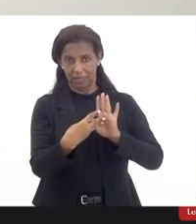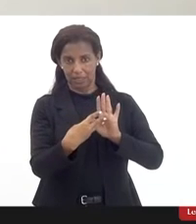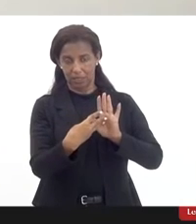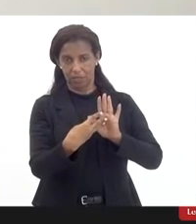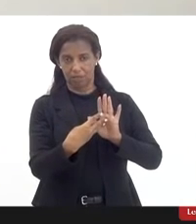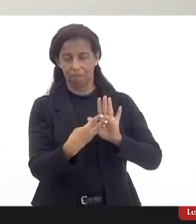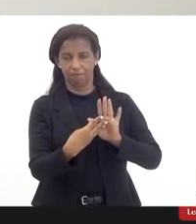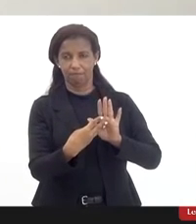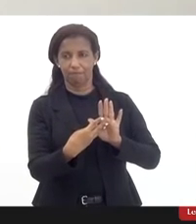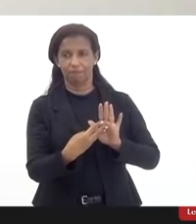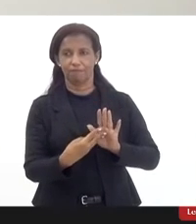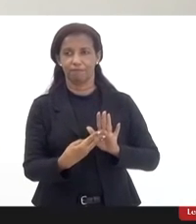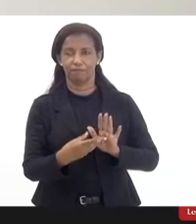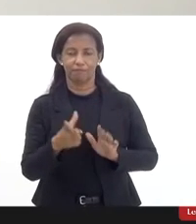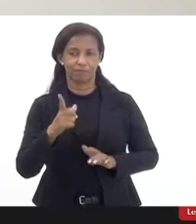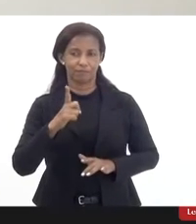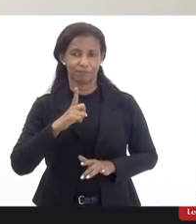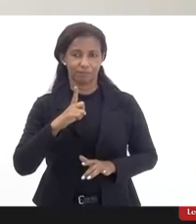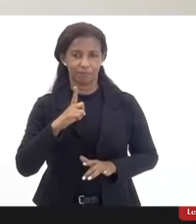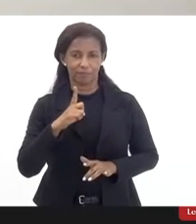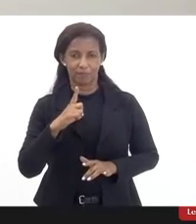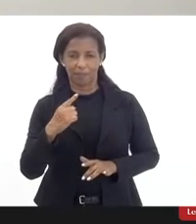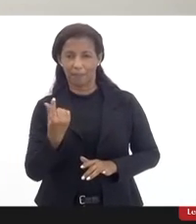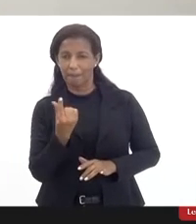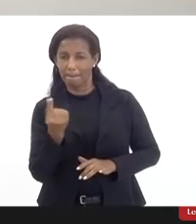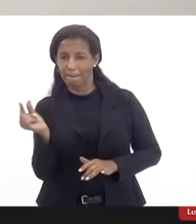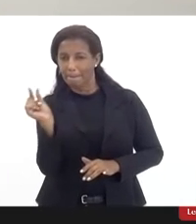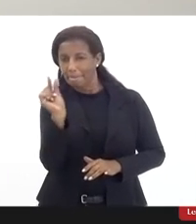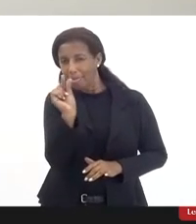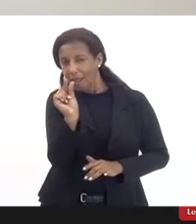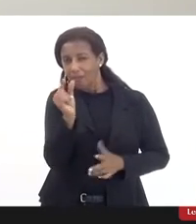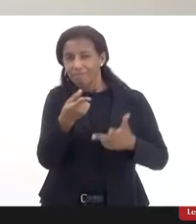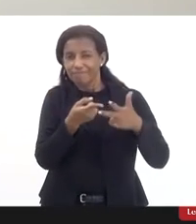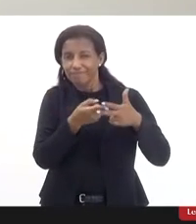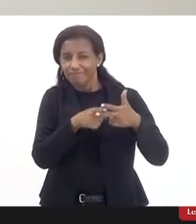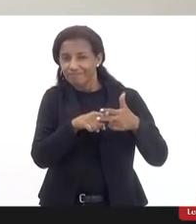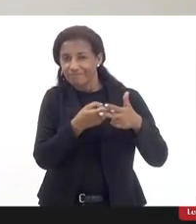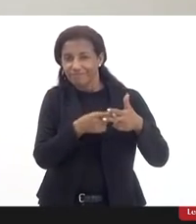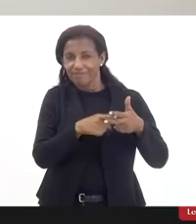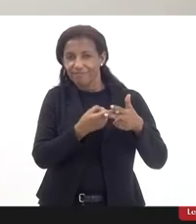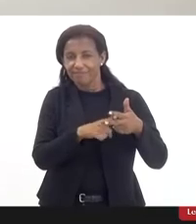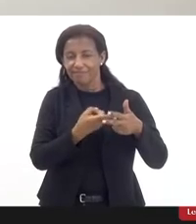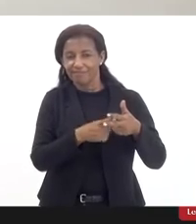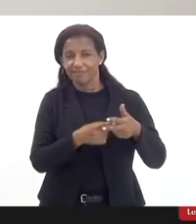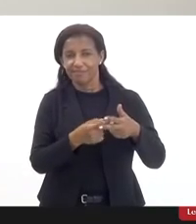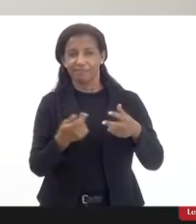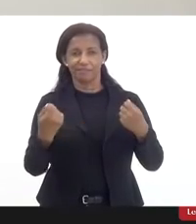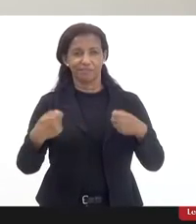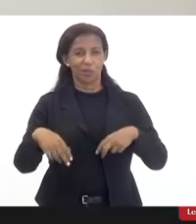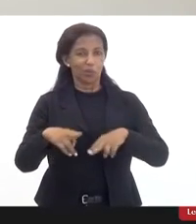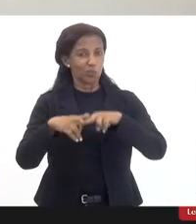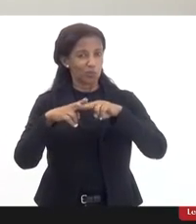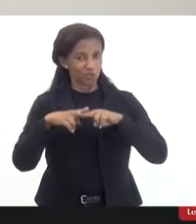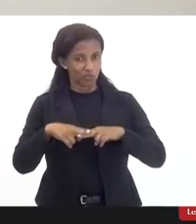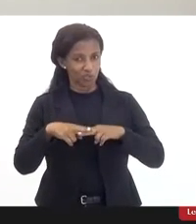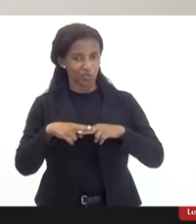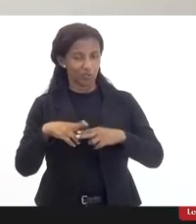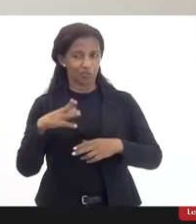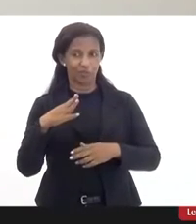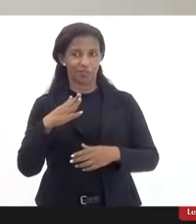elas tem pequenos ajustes a serem feitos pelo motivo que eu